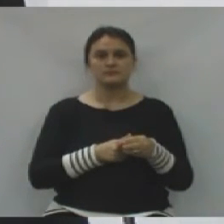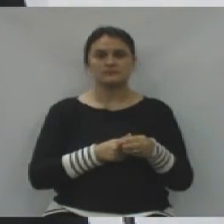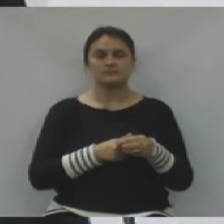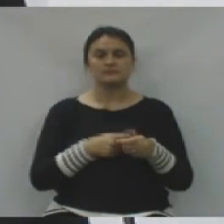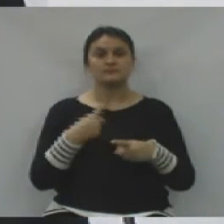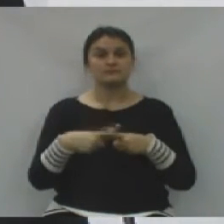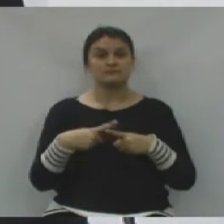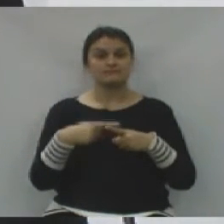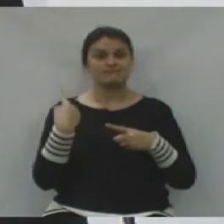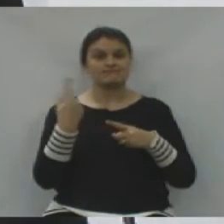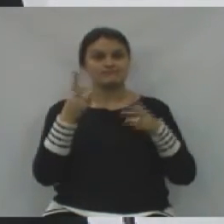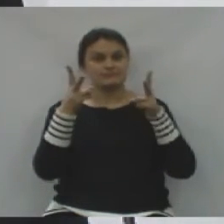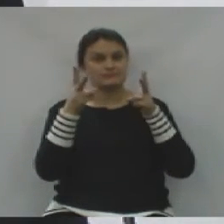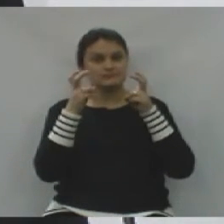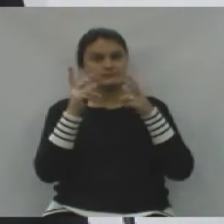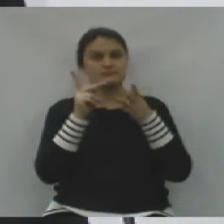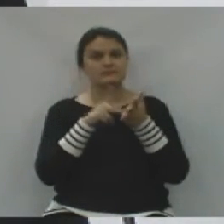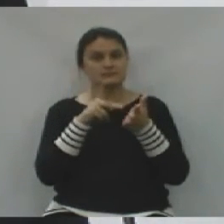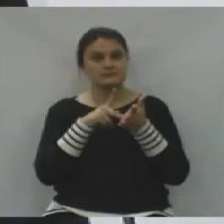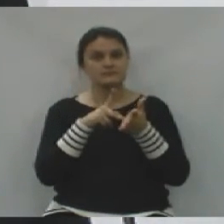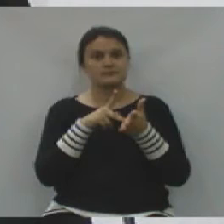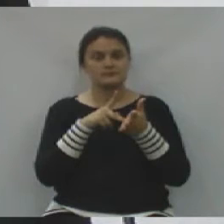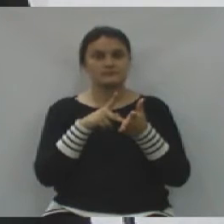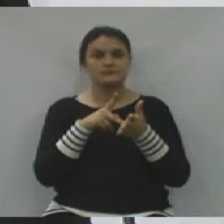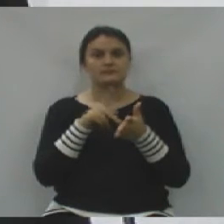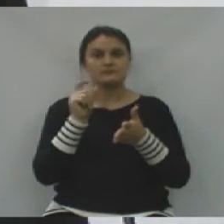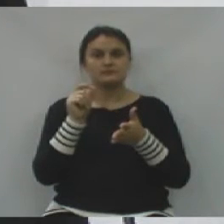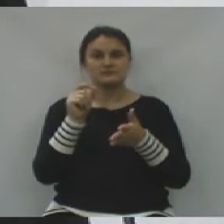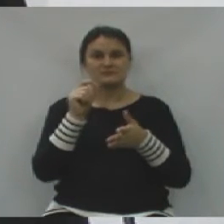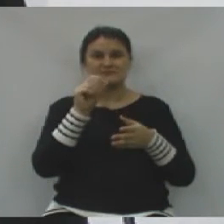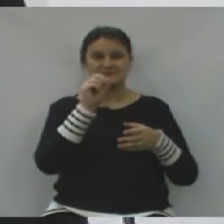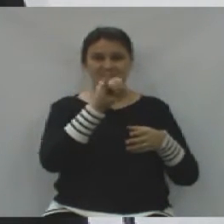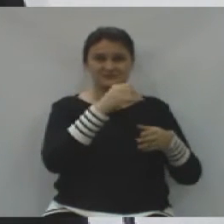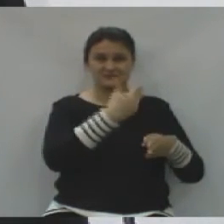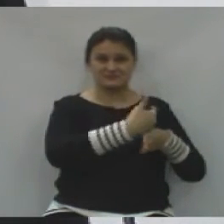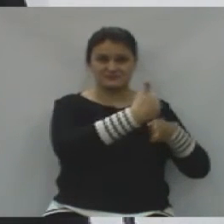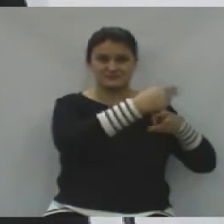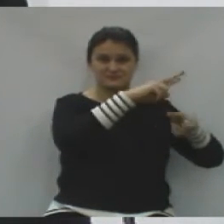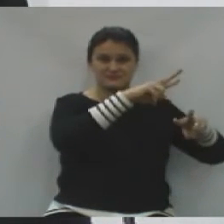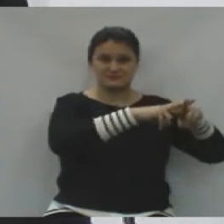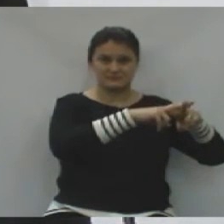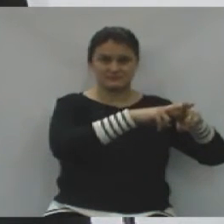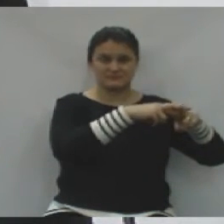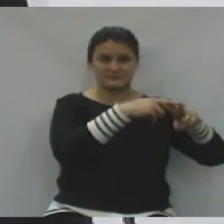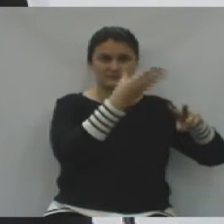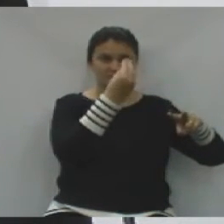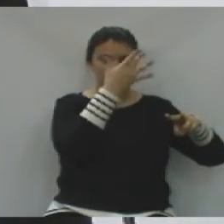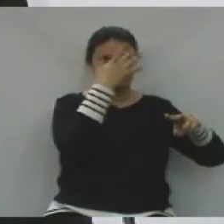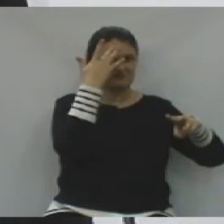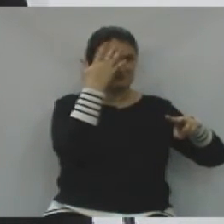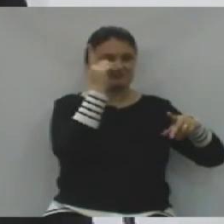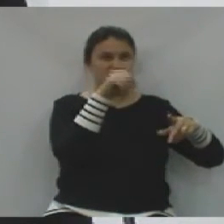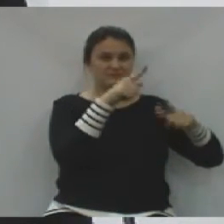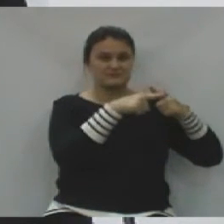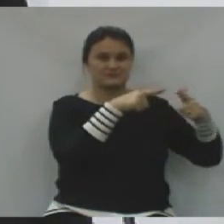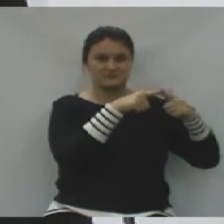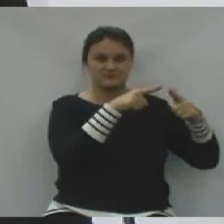porque a gente vê realmente que um presídio de um porte médio ou grande se torna um satélite